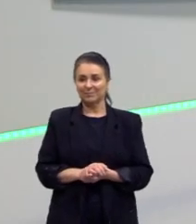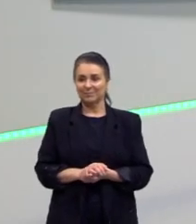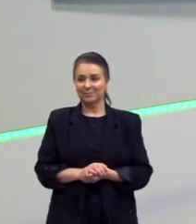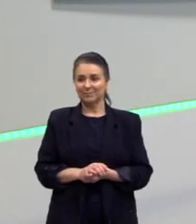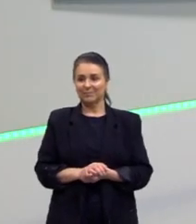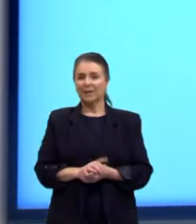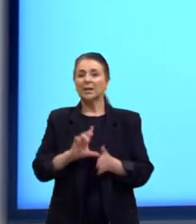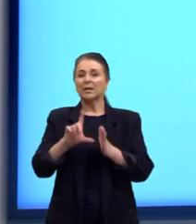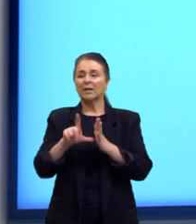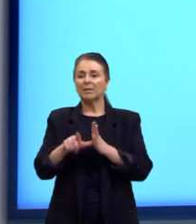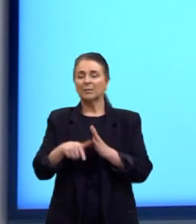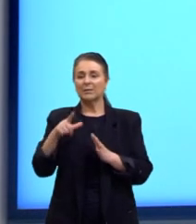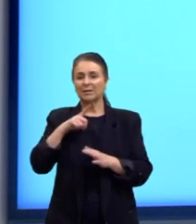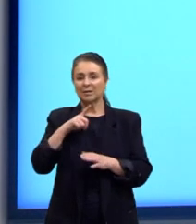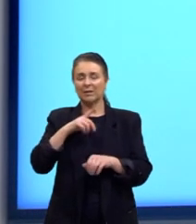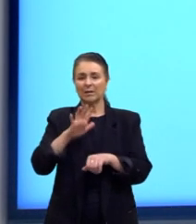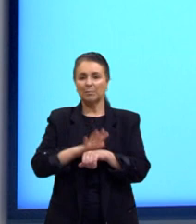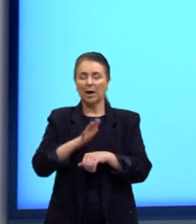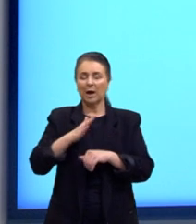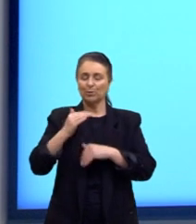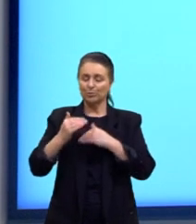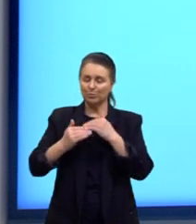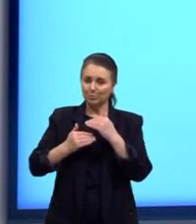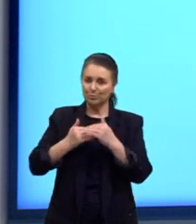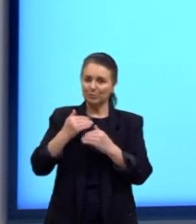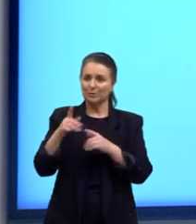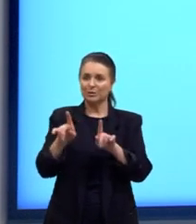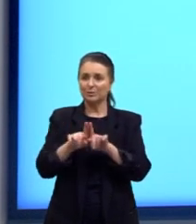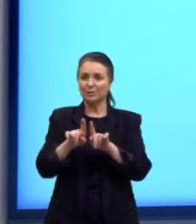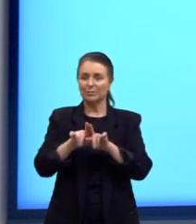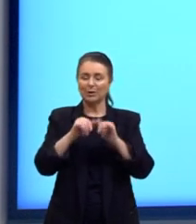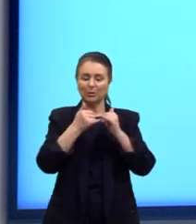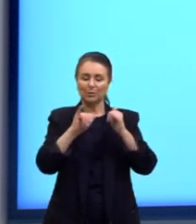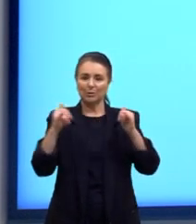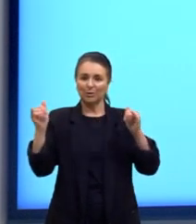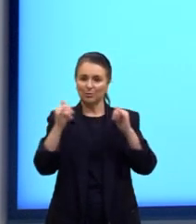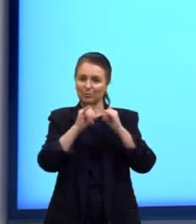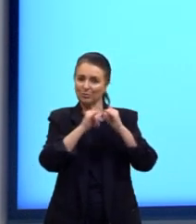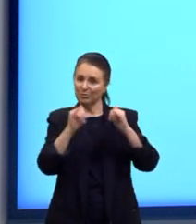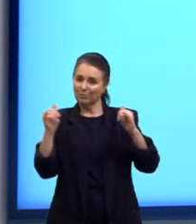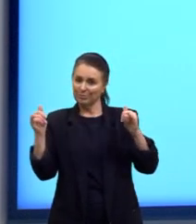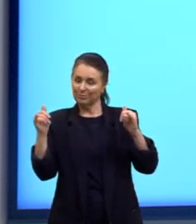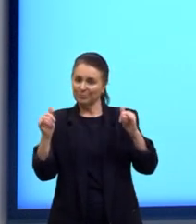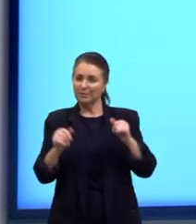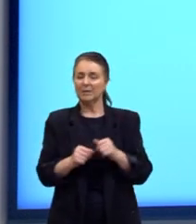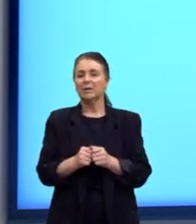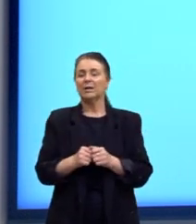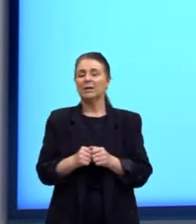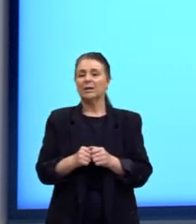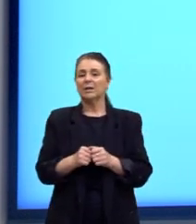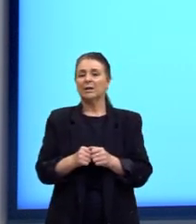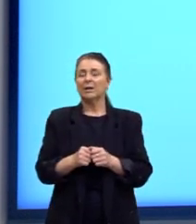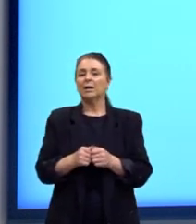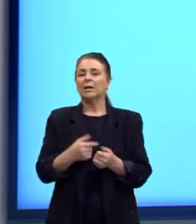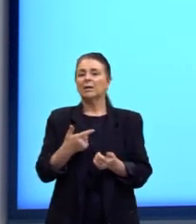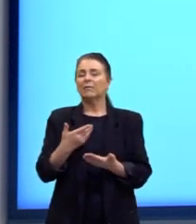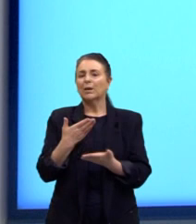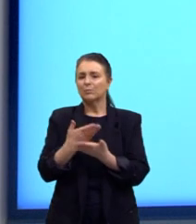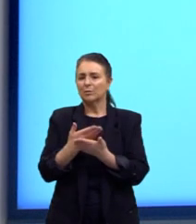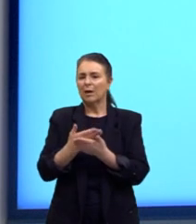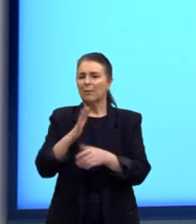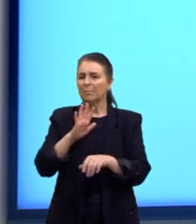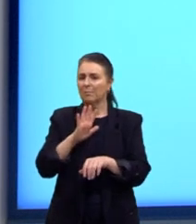Depois a gente tem ainda, né? Mais um processo que é a corrente elétrica. Esse aqui a gente vai ver mais um pouco